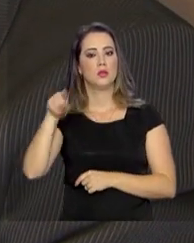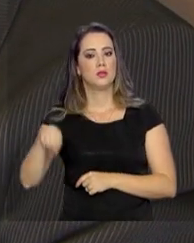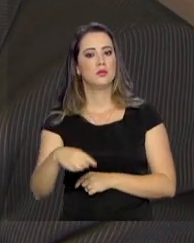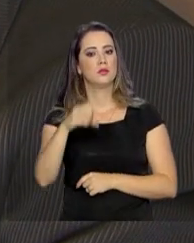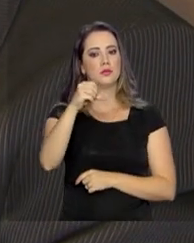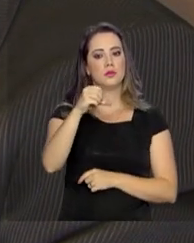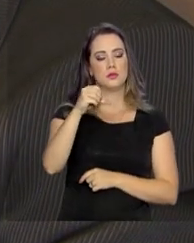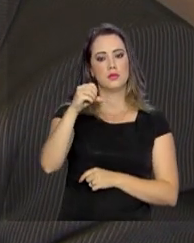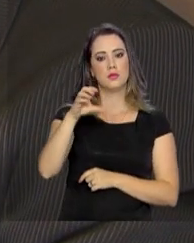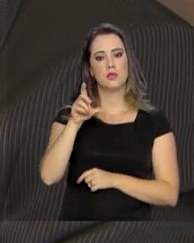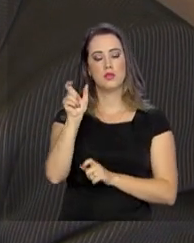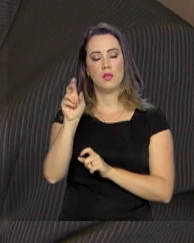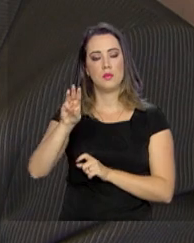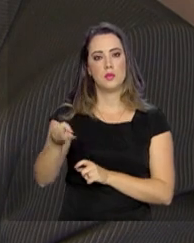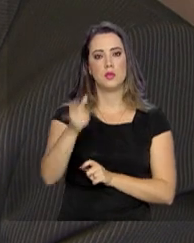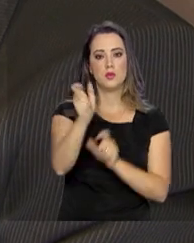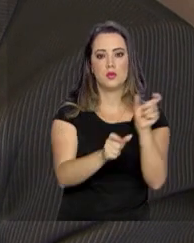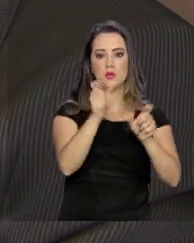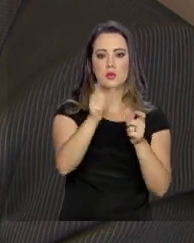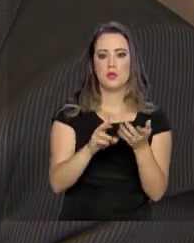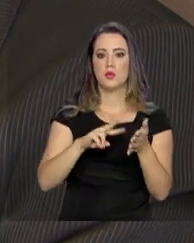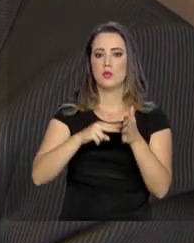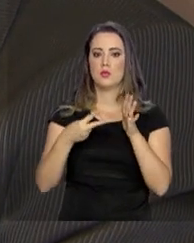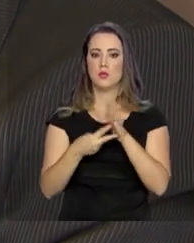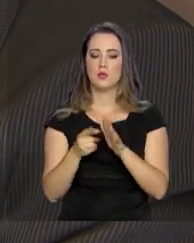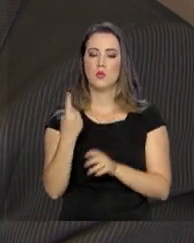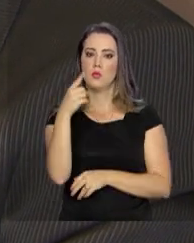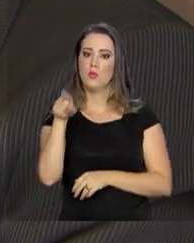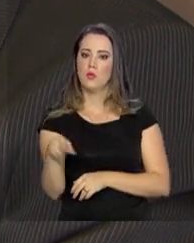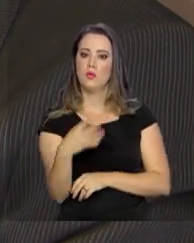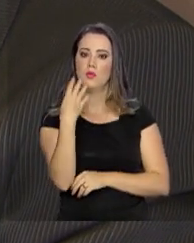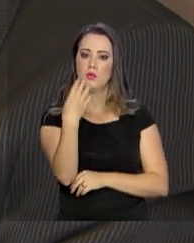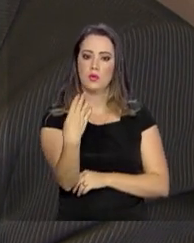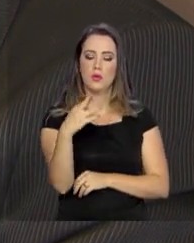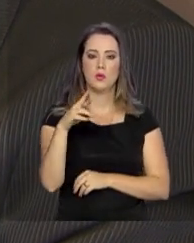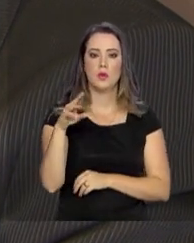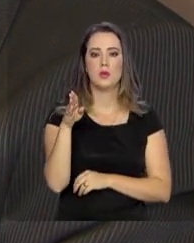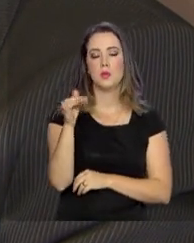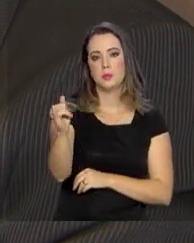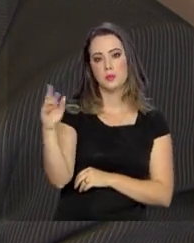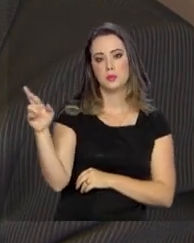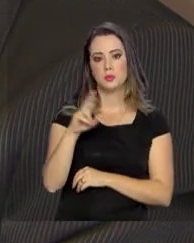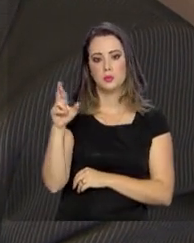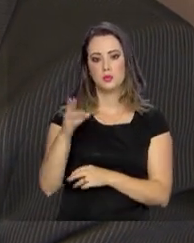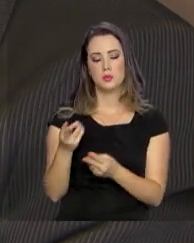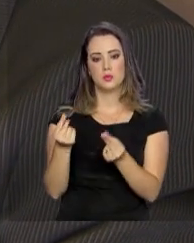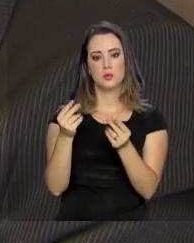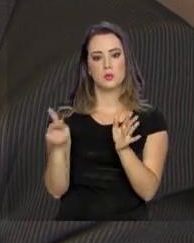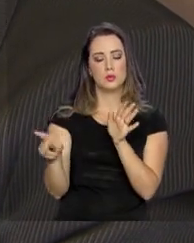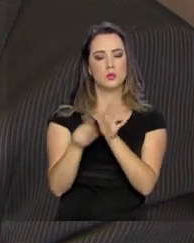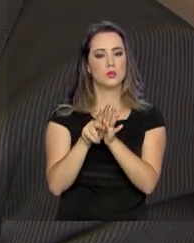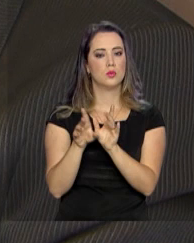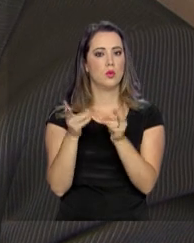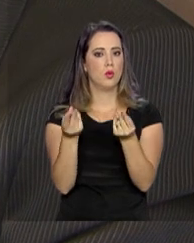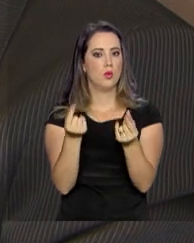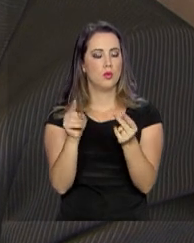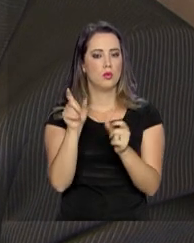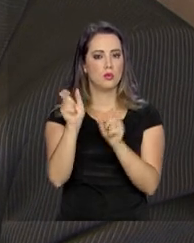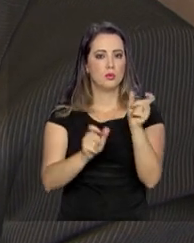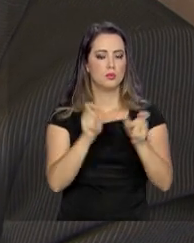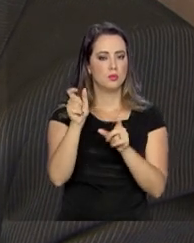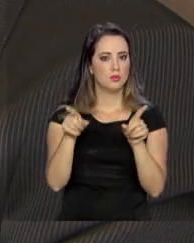trabalhadores, o que representa 1,4 bilhões de reais em recursos disponíveis para esses